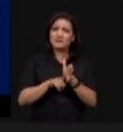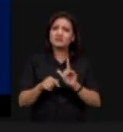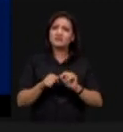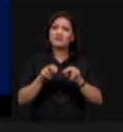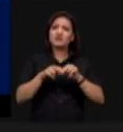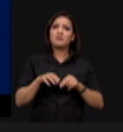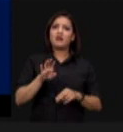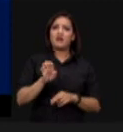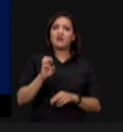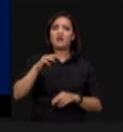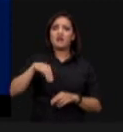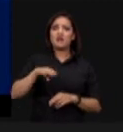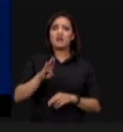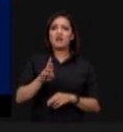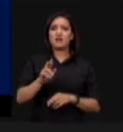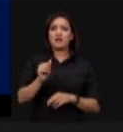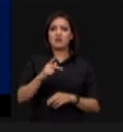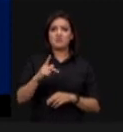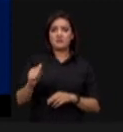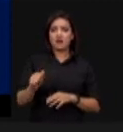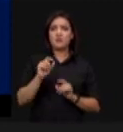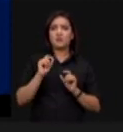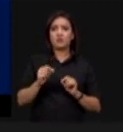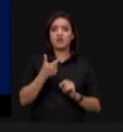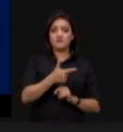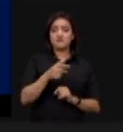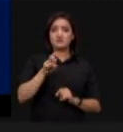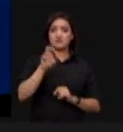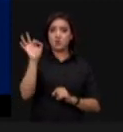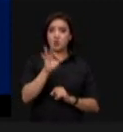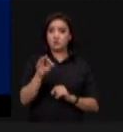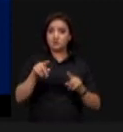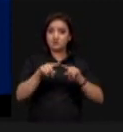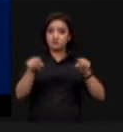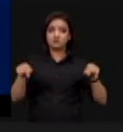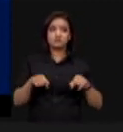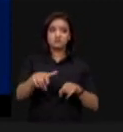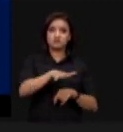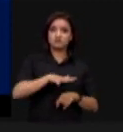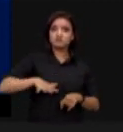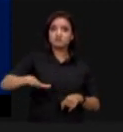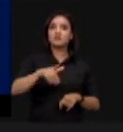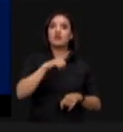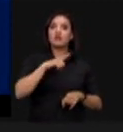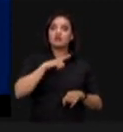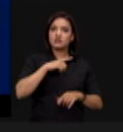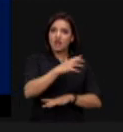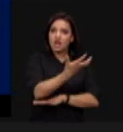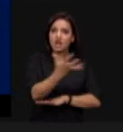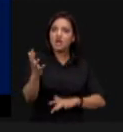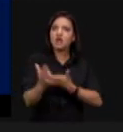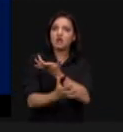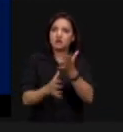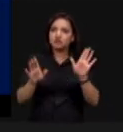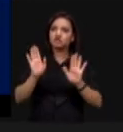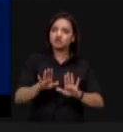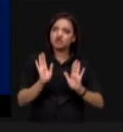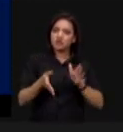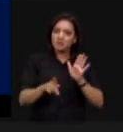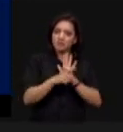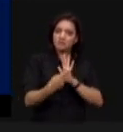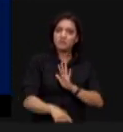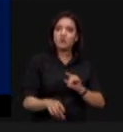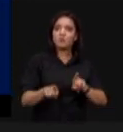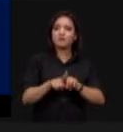demonstrado aqui pelo Celso Moretti, que 25% do território brasileiro está coberto de vegetação nativa, remanescente,